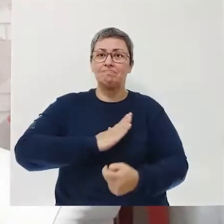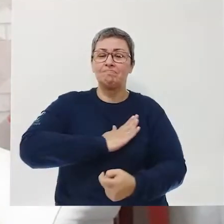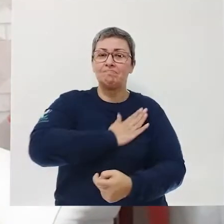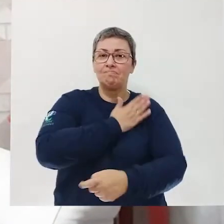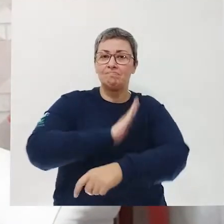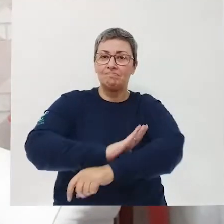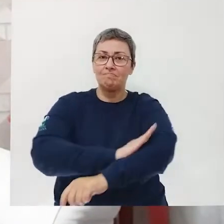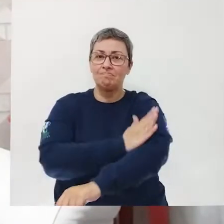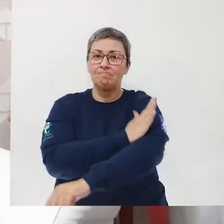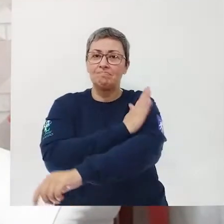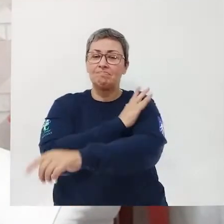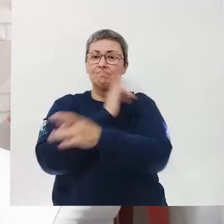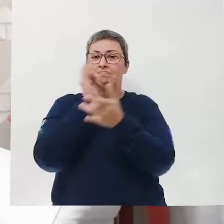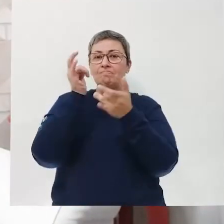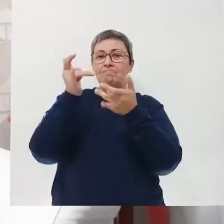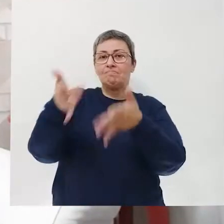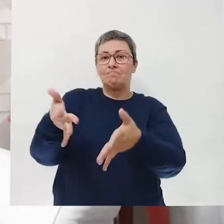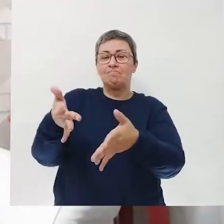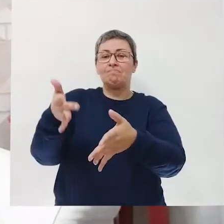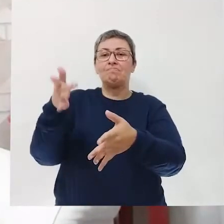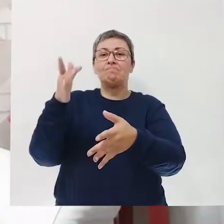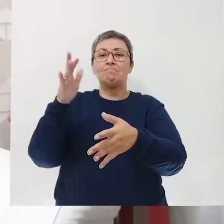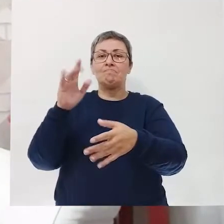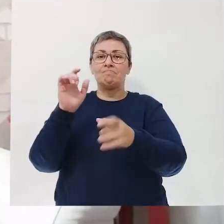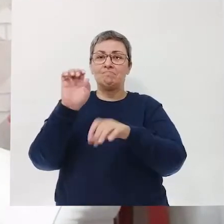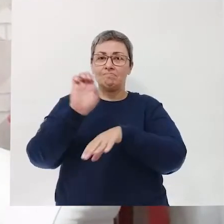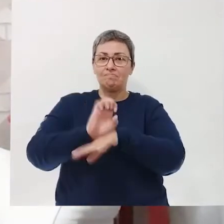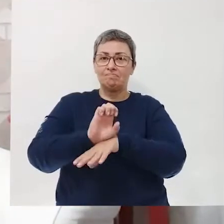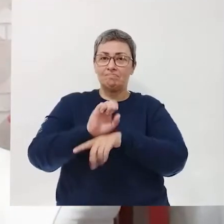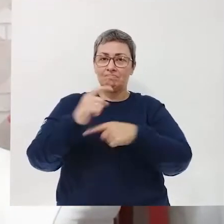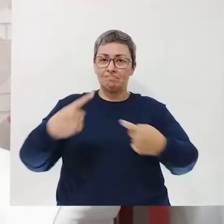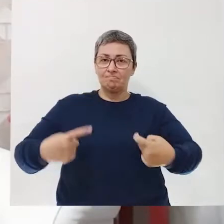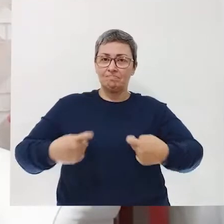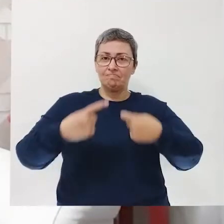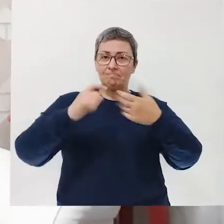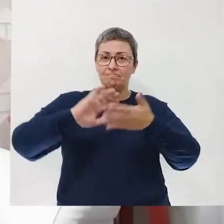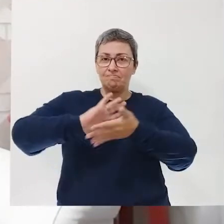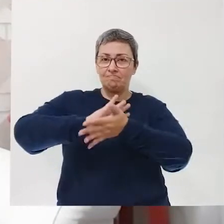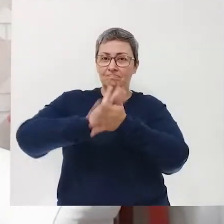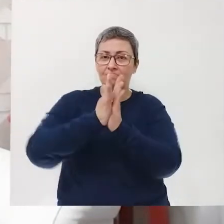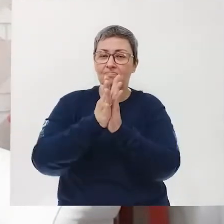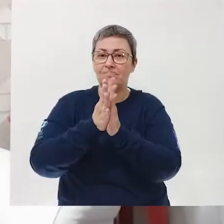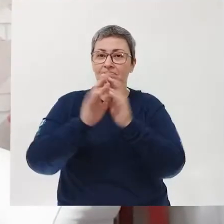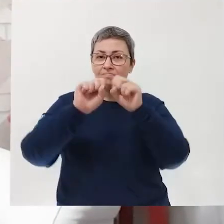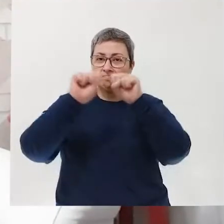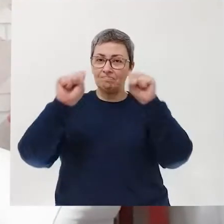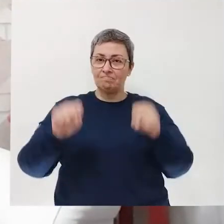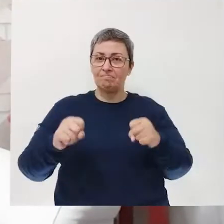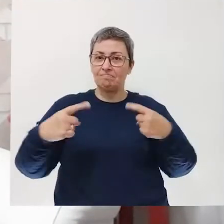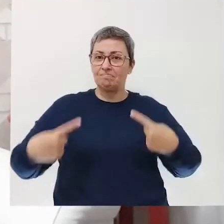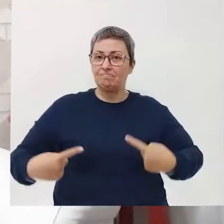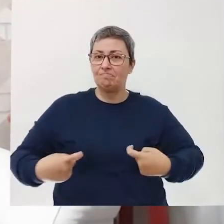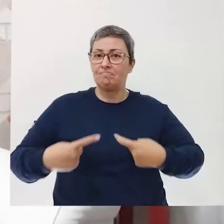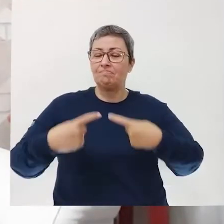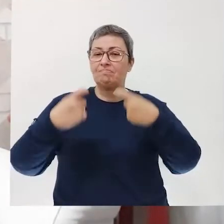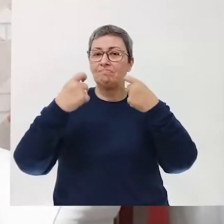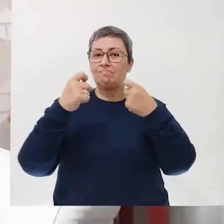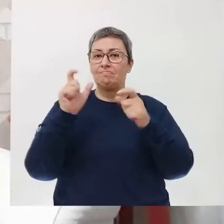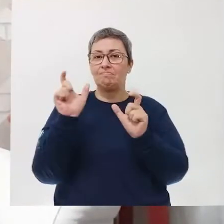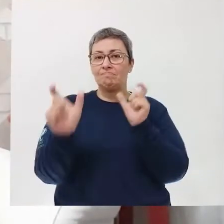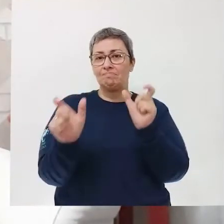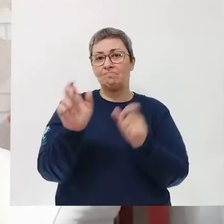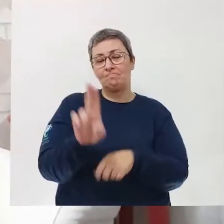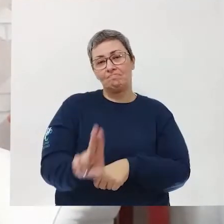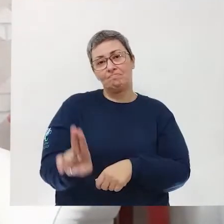do abandono do Estado, o poeta declara guerra a todo esse sistema opressor. Mas é uma guerra por meio das